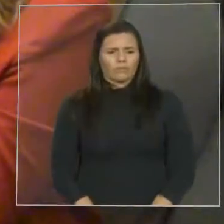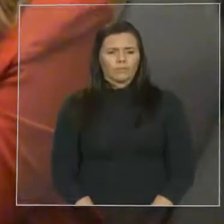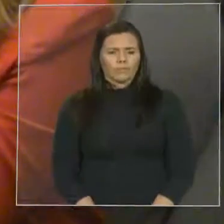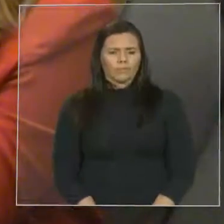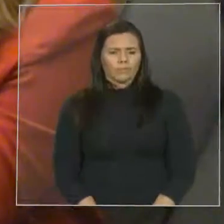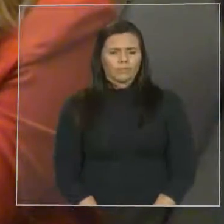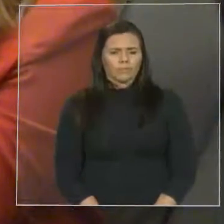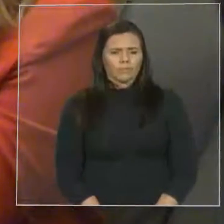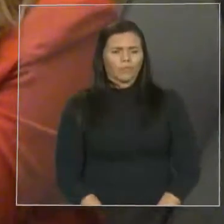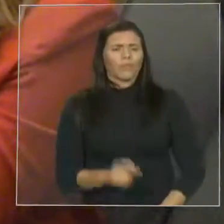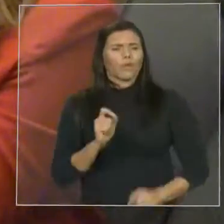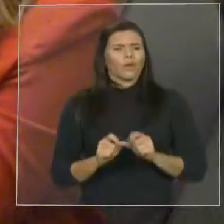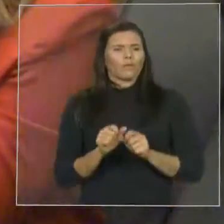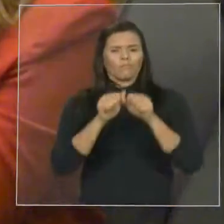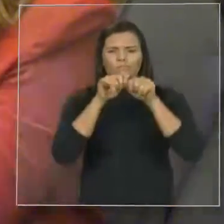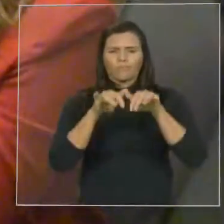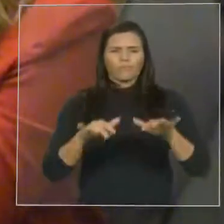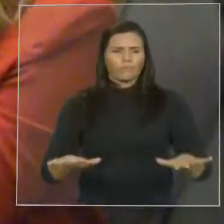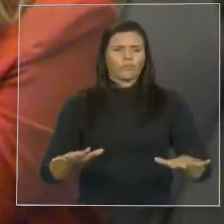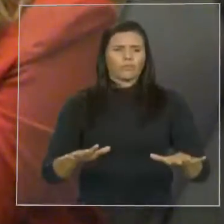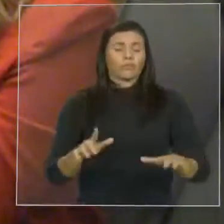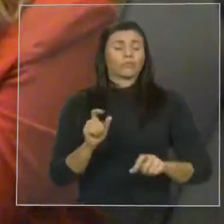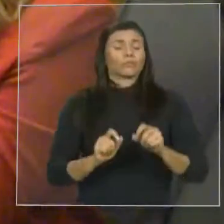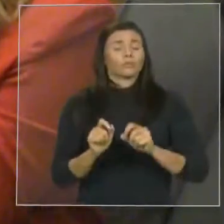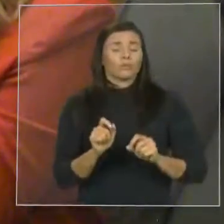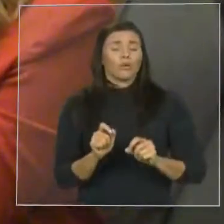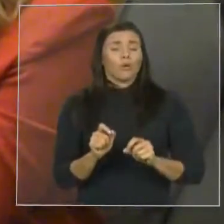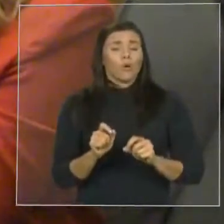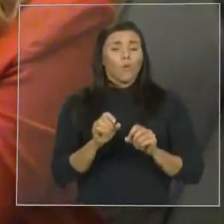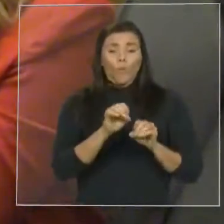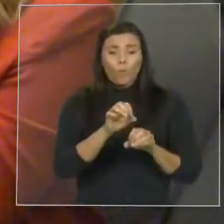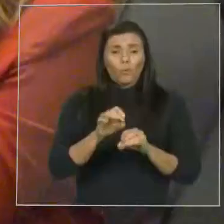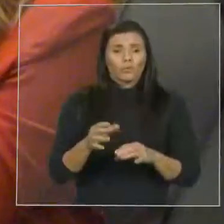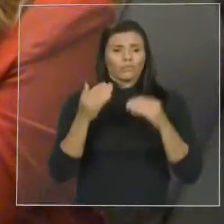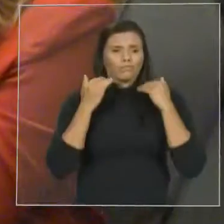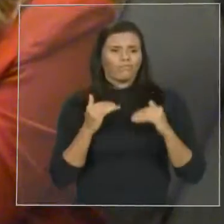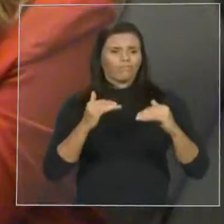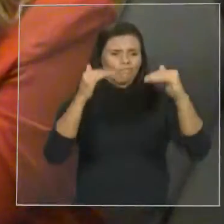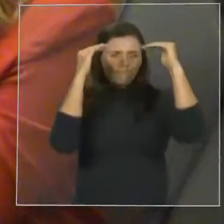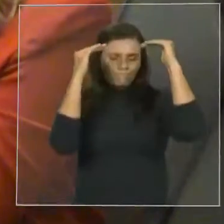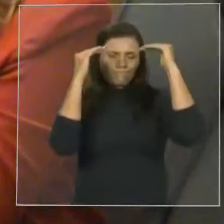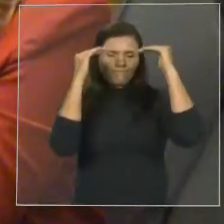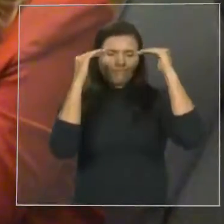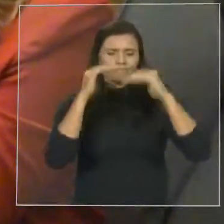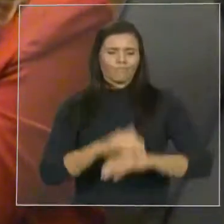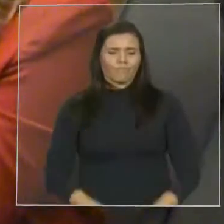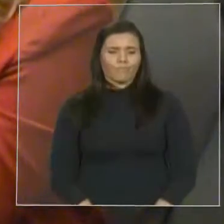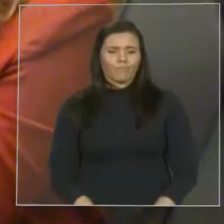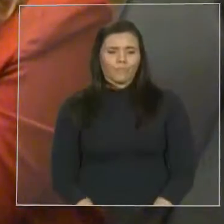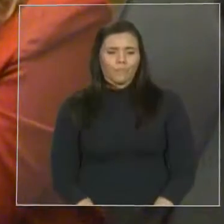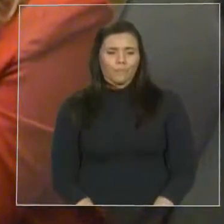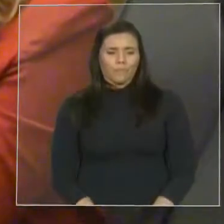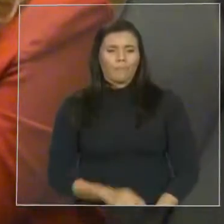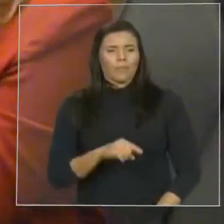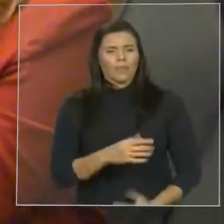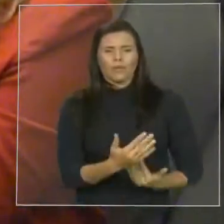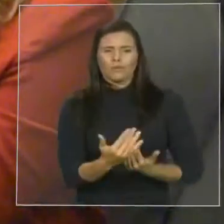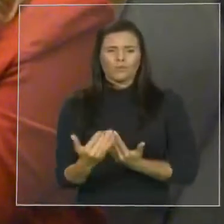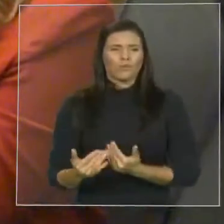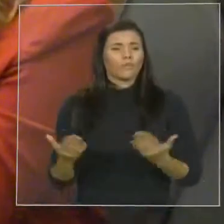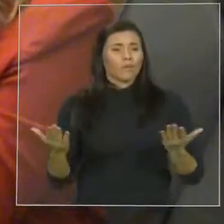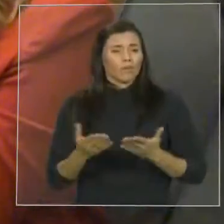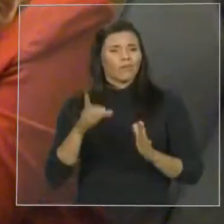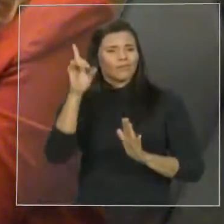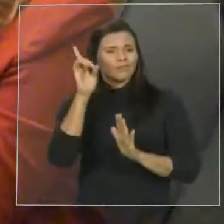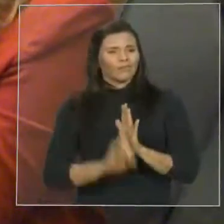descentralizando as possibilidades do ensino superior e trazendo aos jovens a oportunidade, a chance de crescer